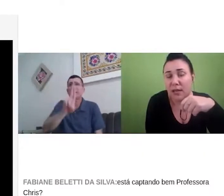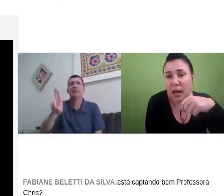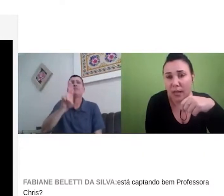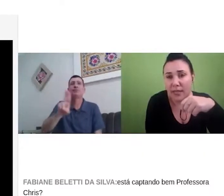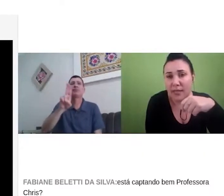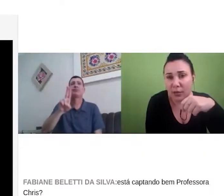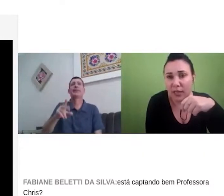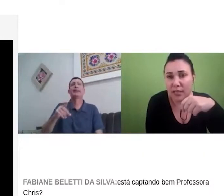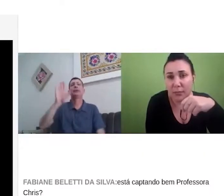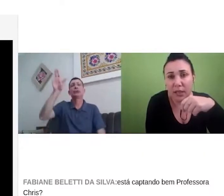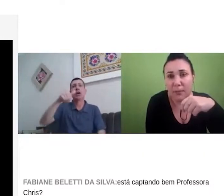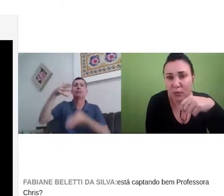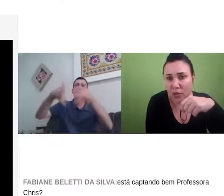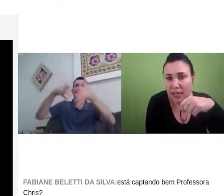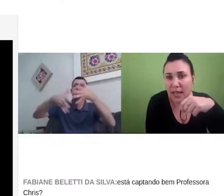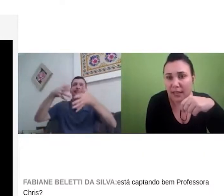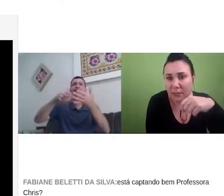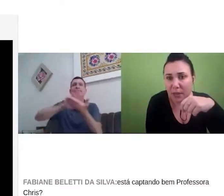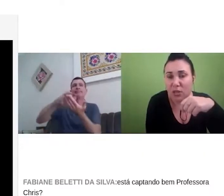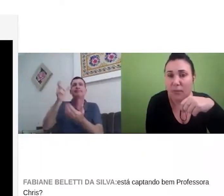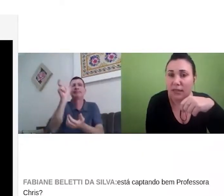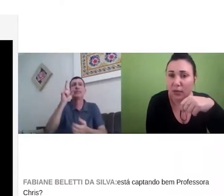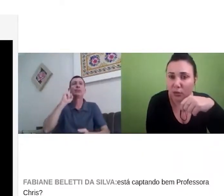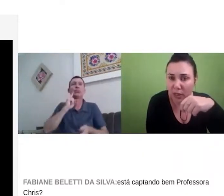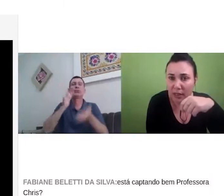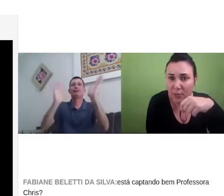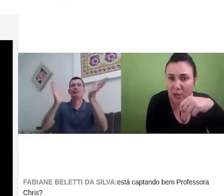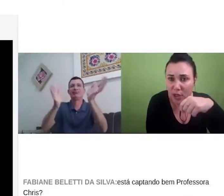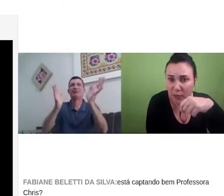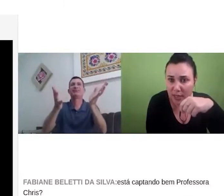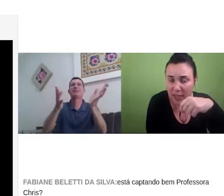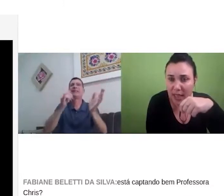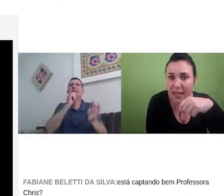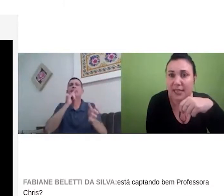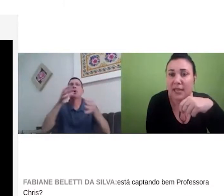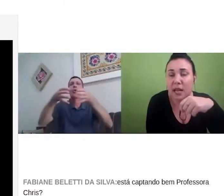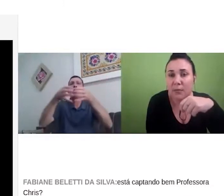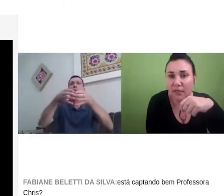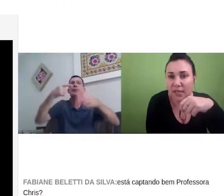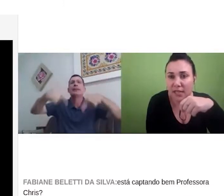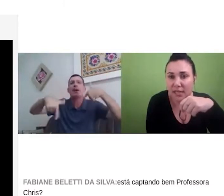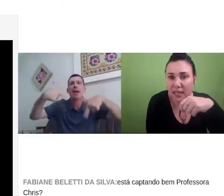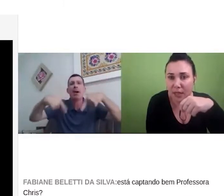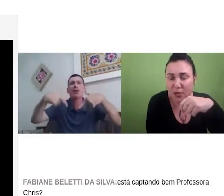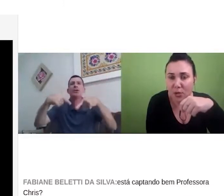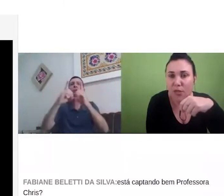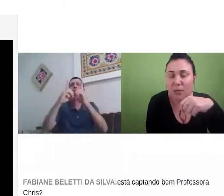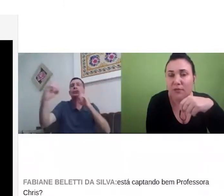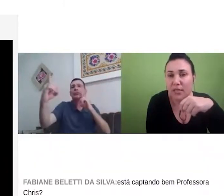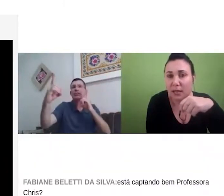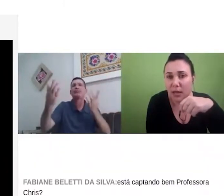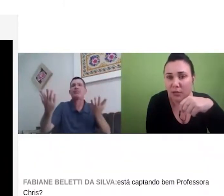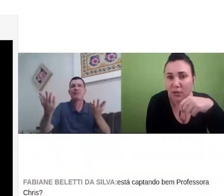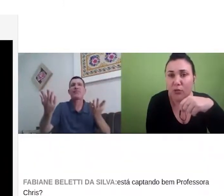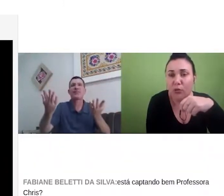faz aulas síncronas, também dá para utilizar também, chamar a teração de língua de sinais para fazer essas adaptações,